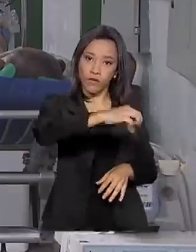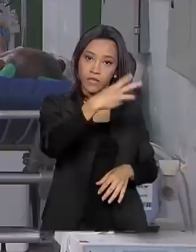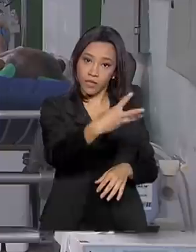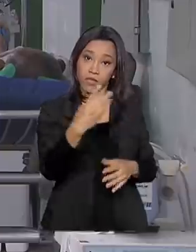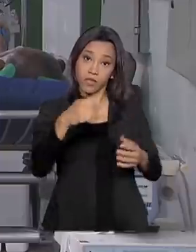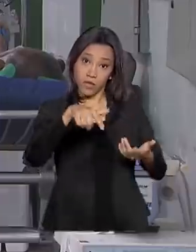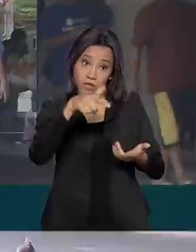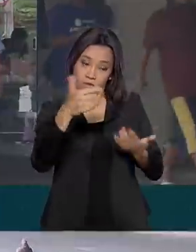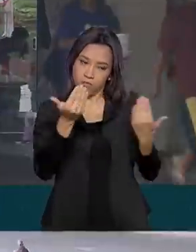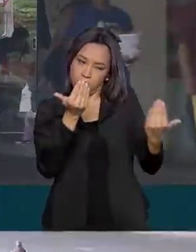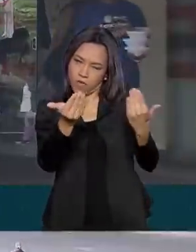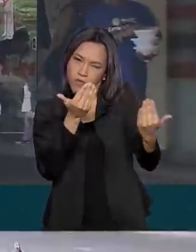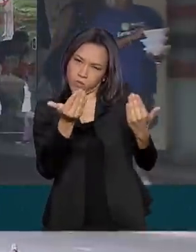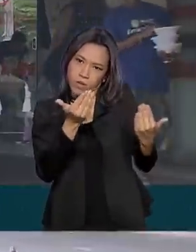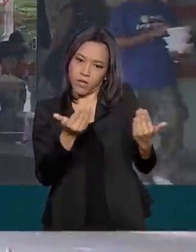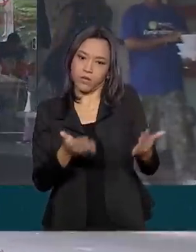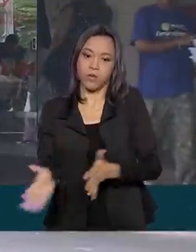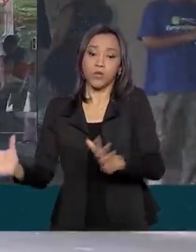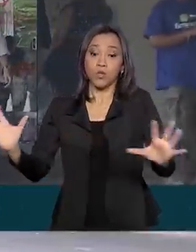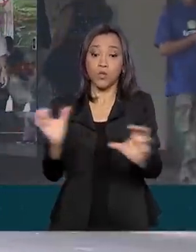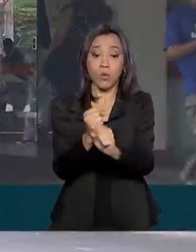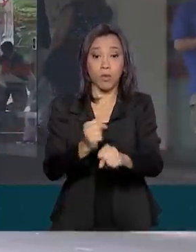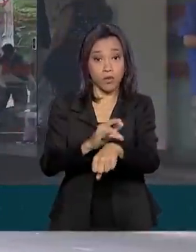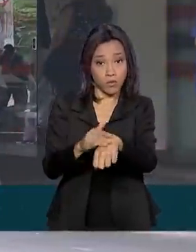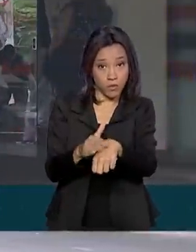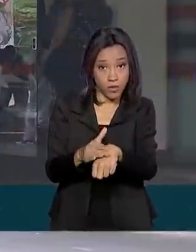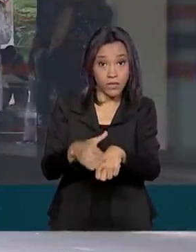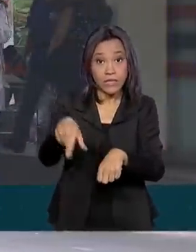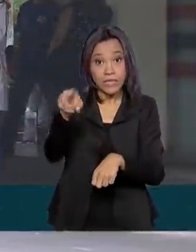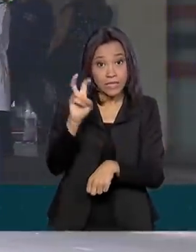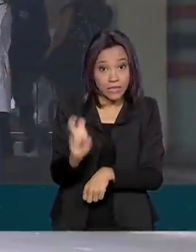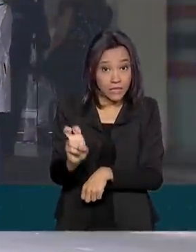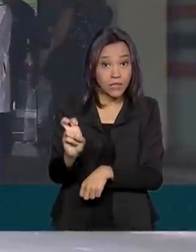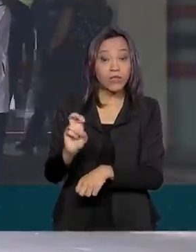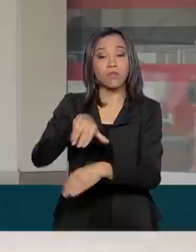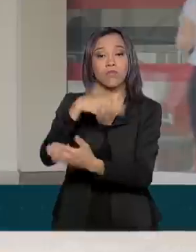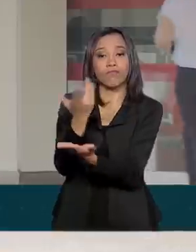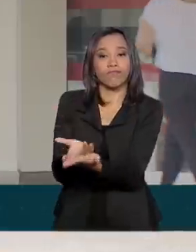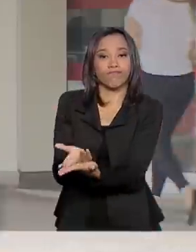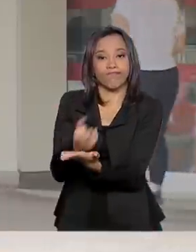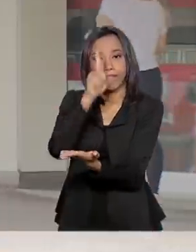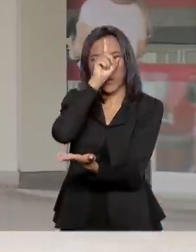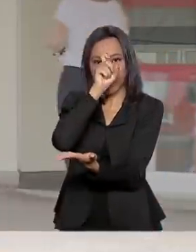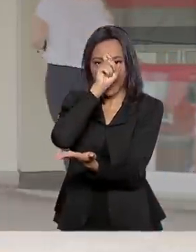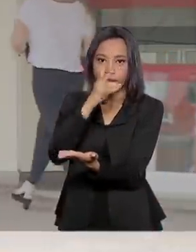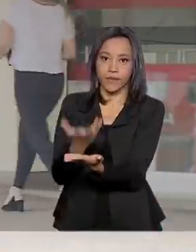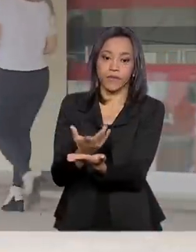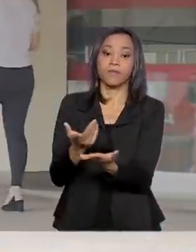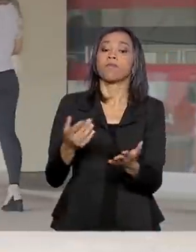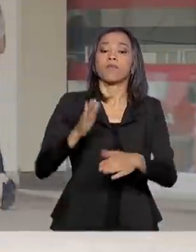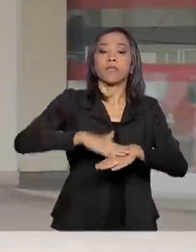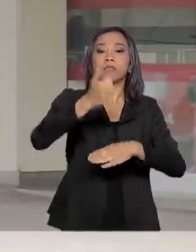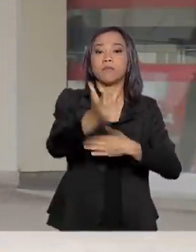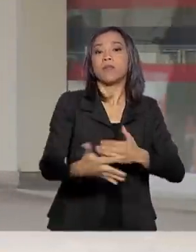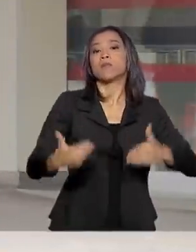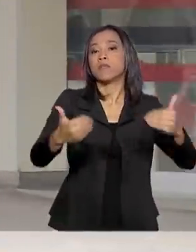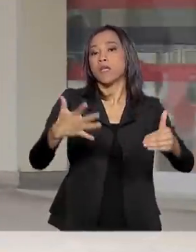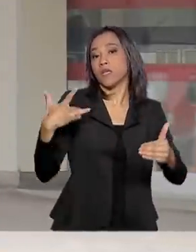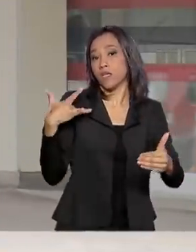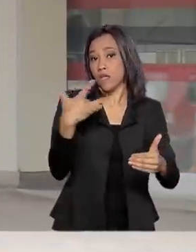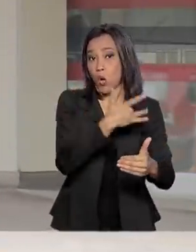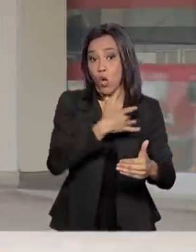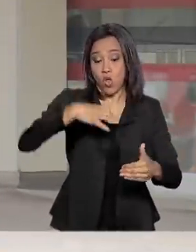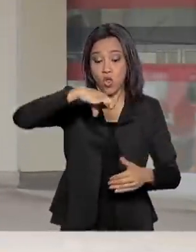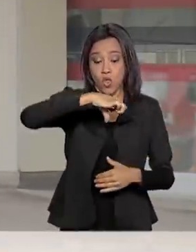monitorados. Do total de pacientes doentes, 5 estão hospitalizados. Segundo o Ministério da Saúde, 90% dos